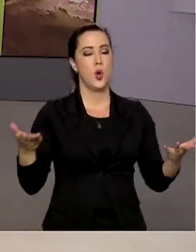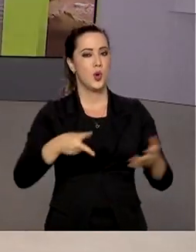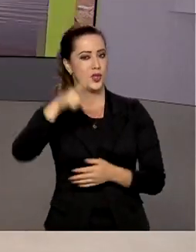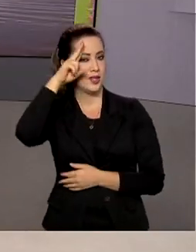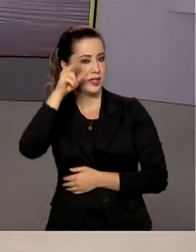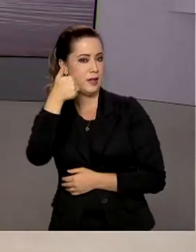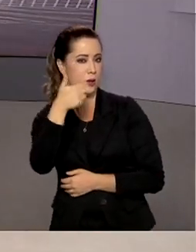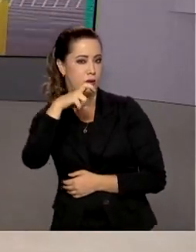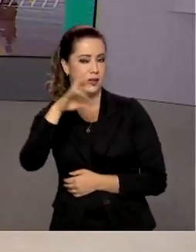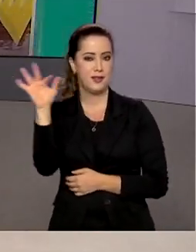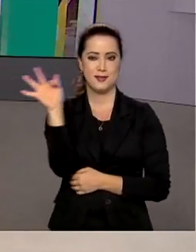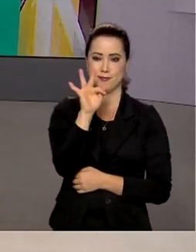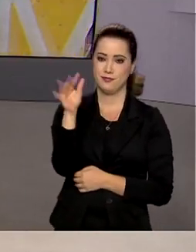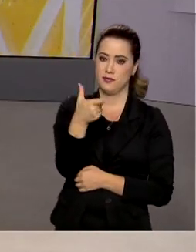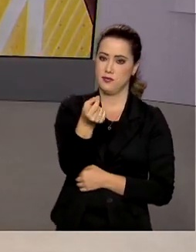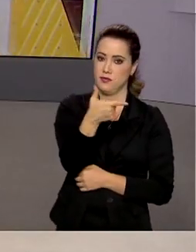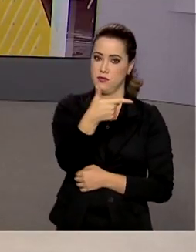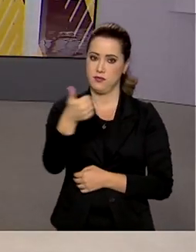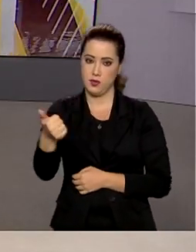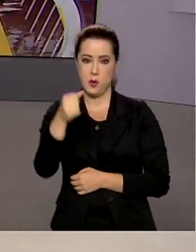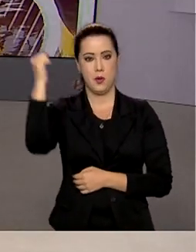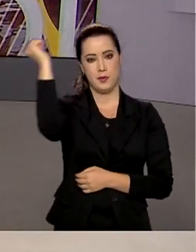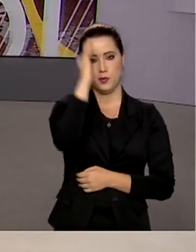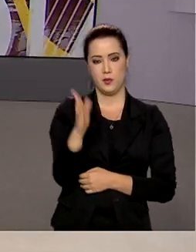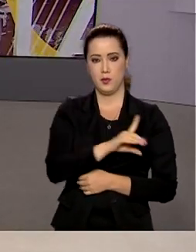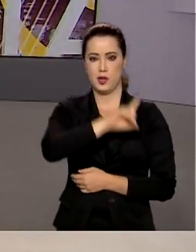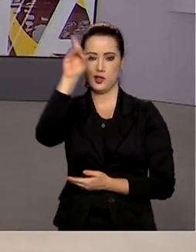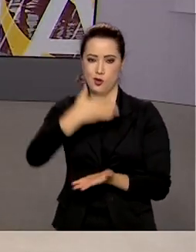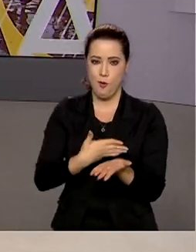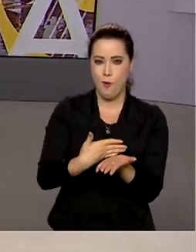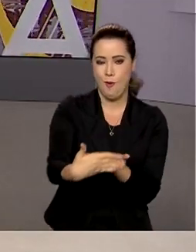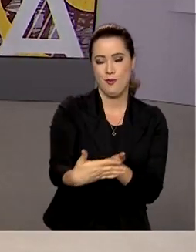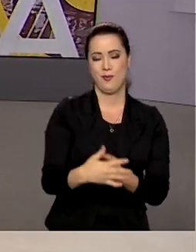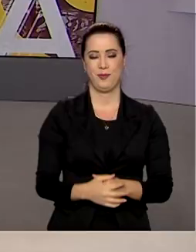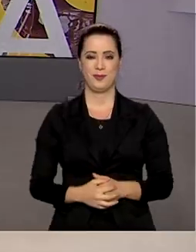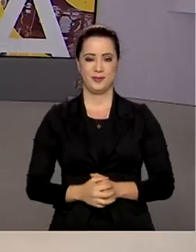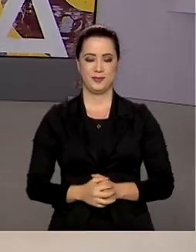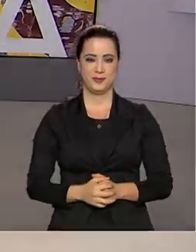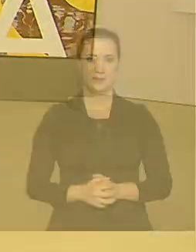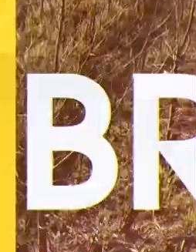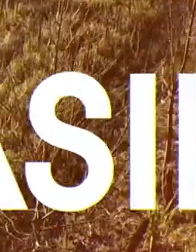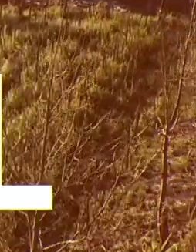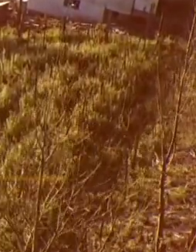-feira, 15 de fevereiro de 2021. O Brasil em Dia está começando.